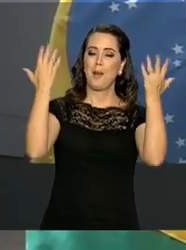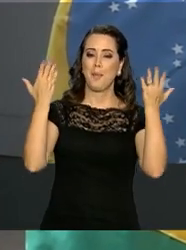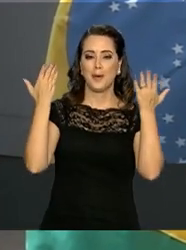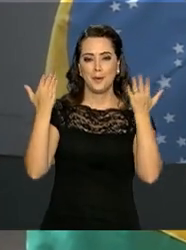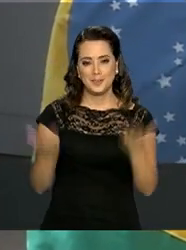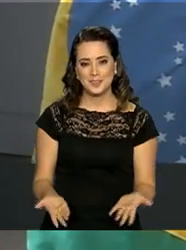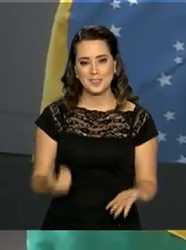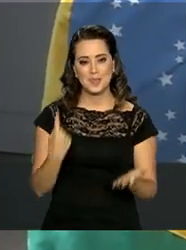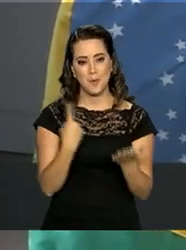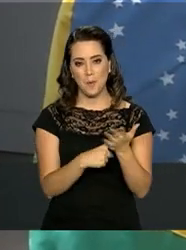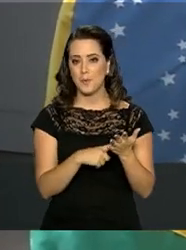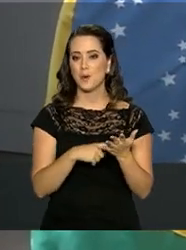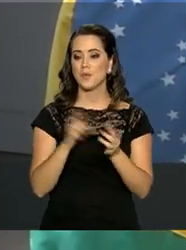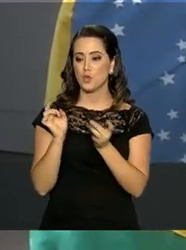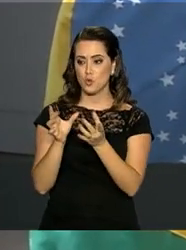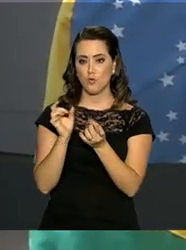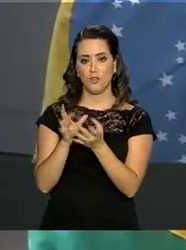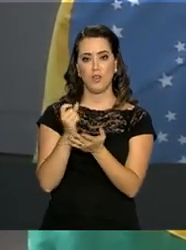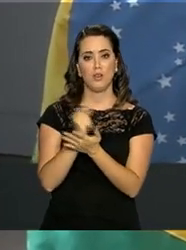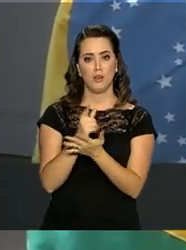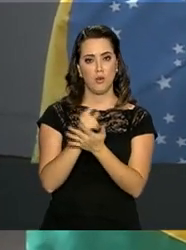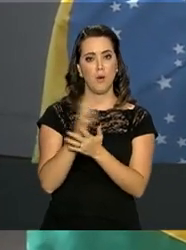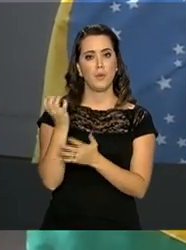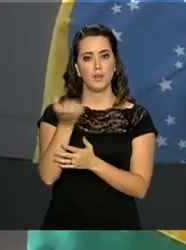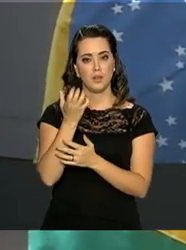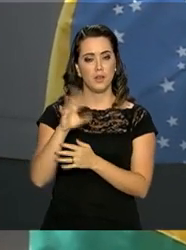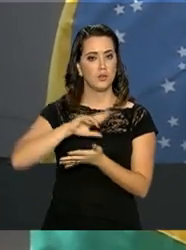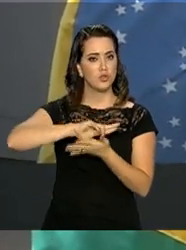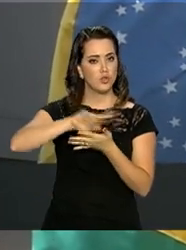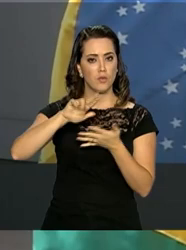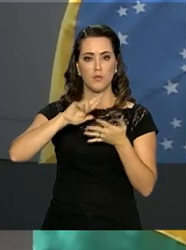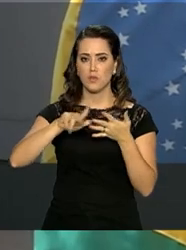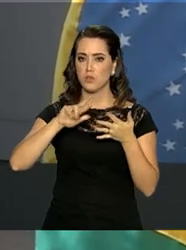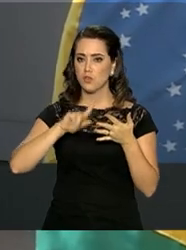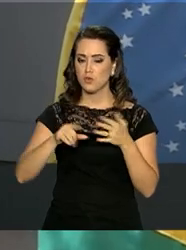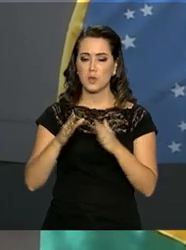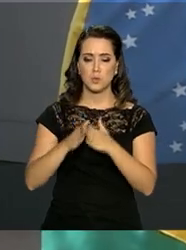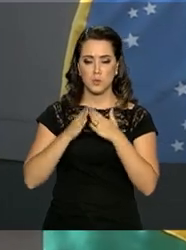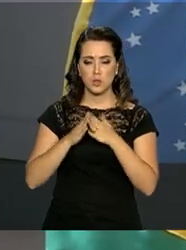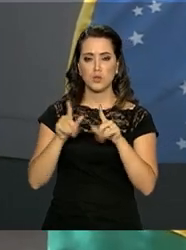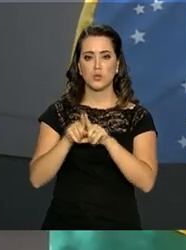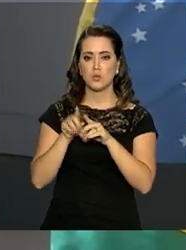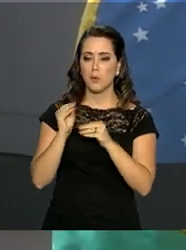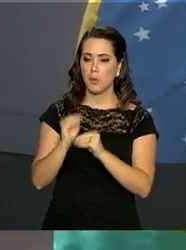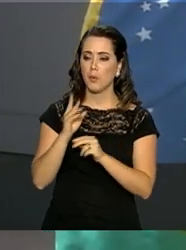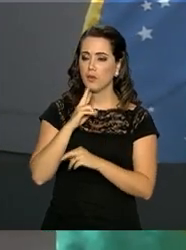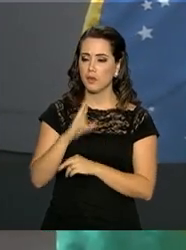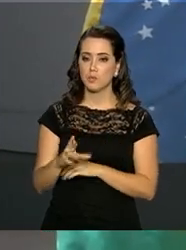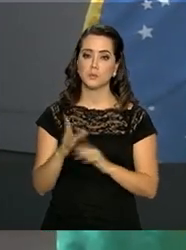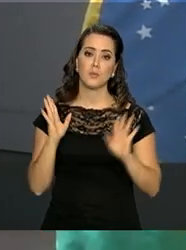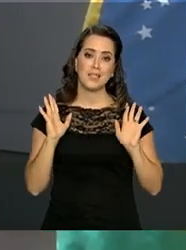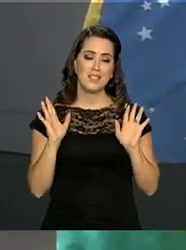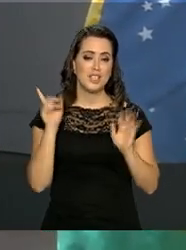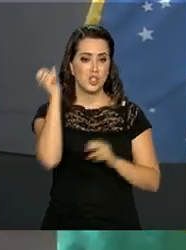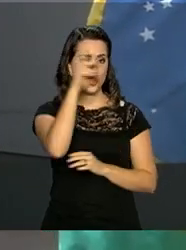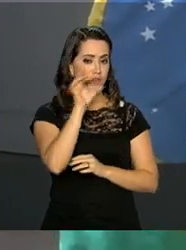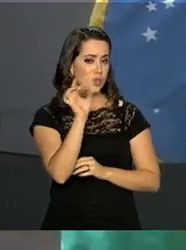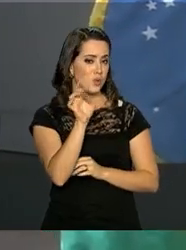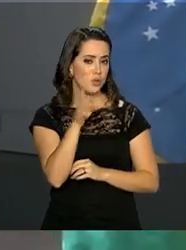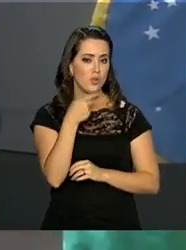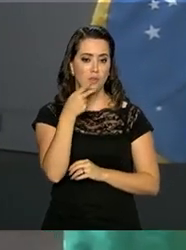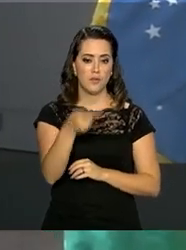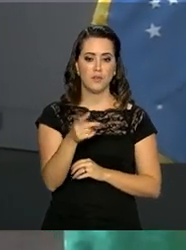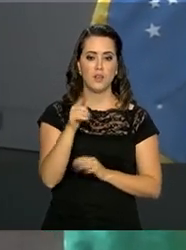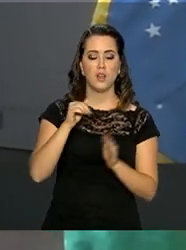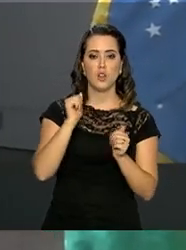e que eu quero, naturalmente, atender a todas as demais postulações. A única que me será difícil atender será aquela